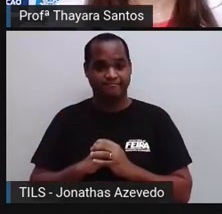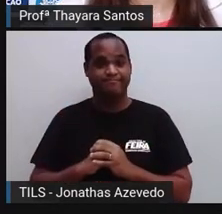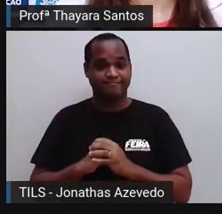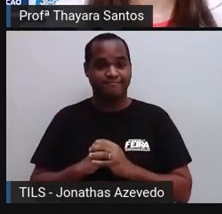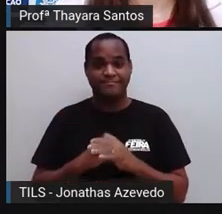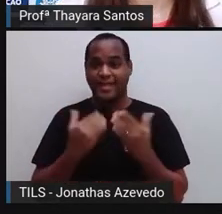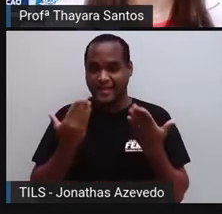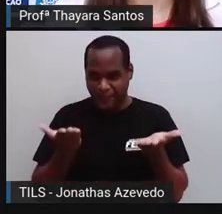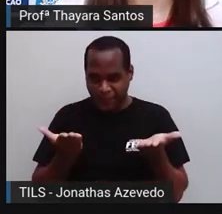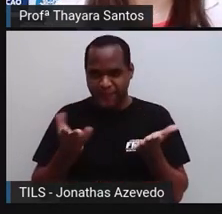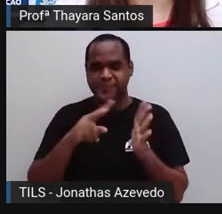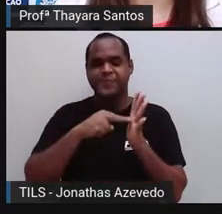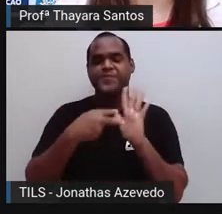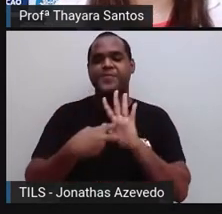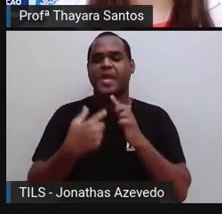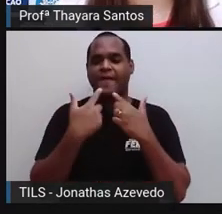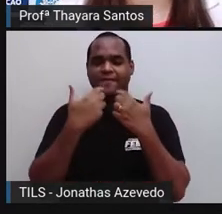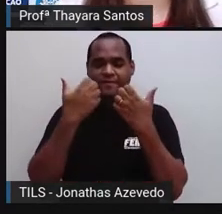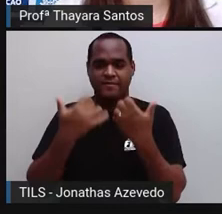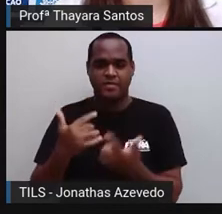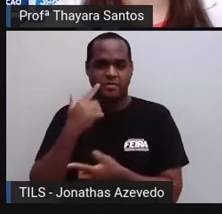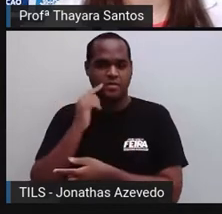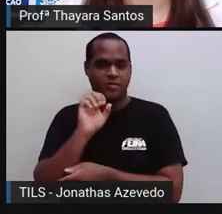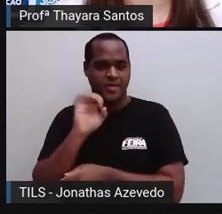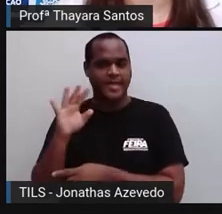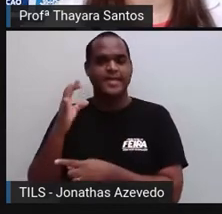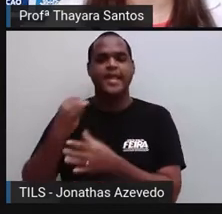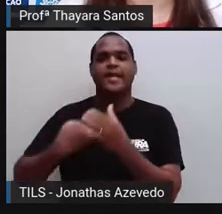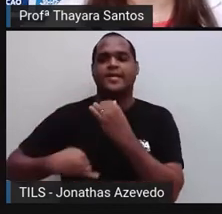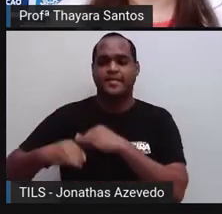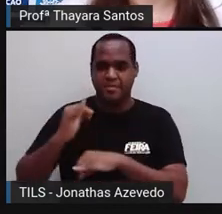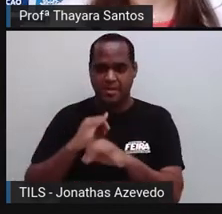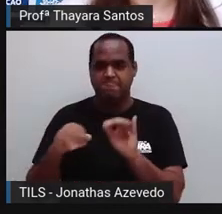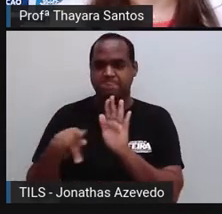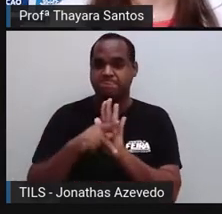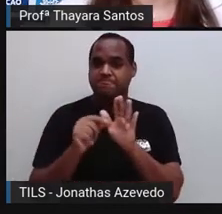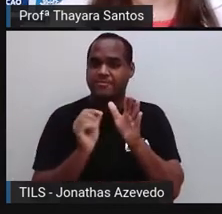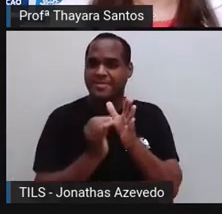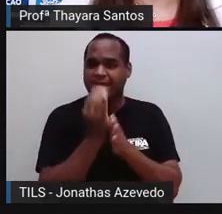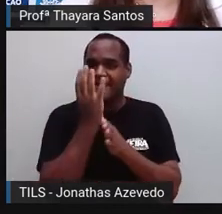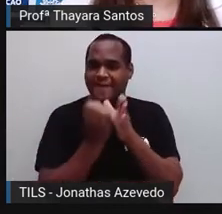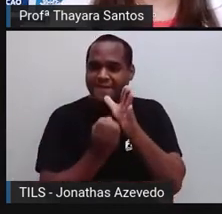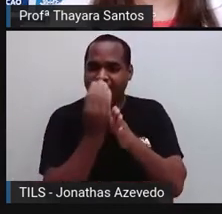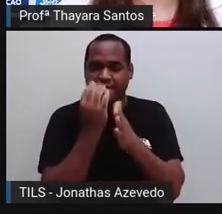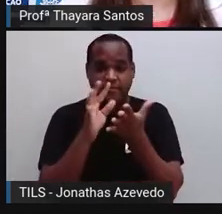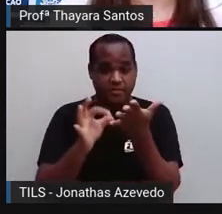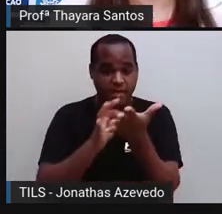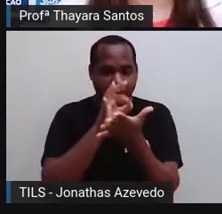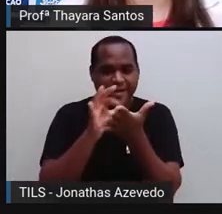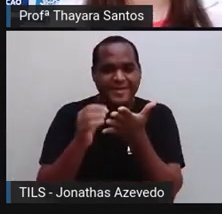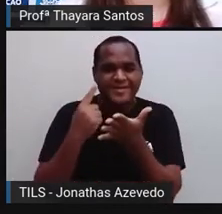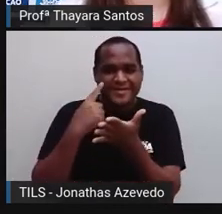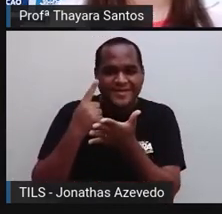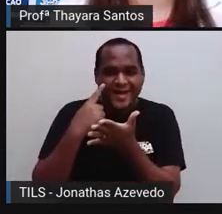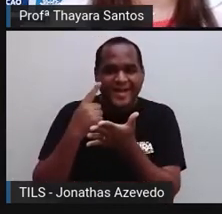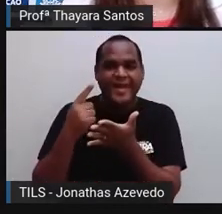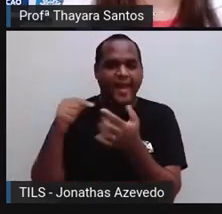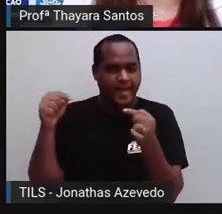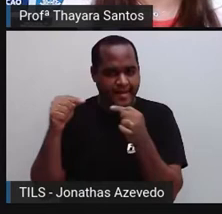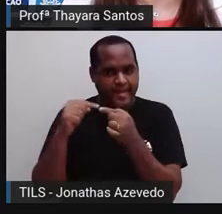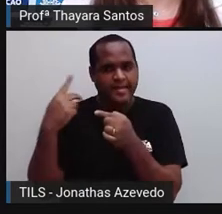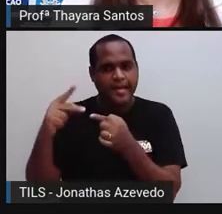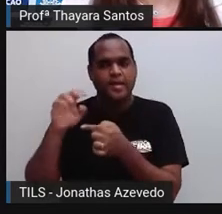Então, a gente pode chamar de hormônio uma substância química que ela é produzida e liberada por células nervosas e